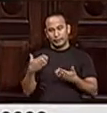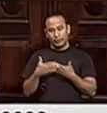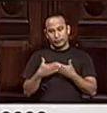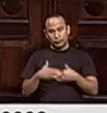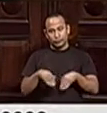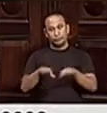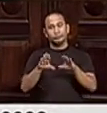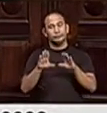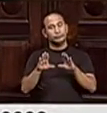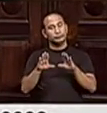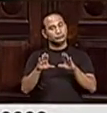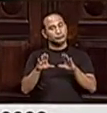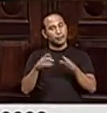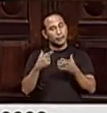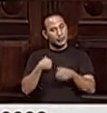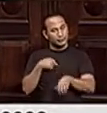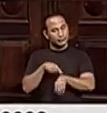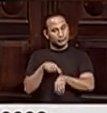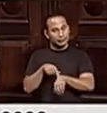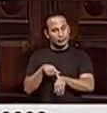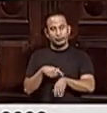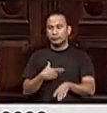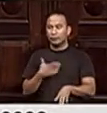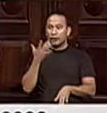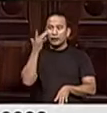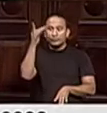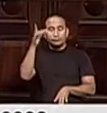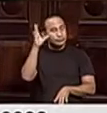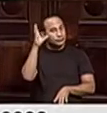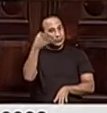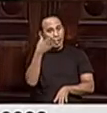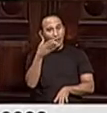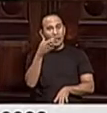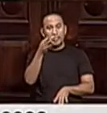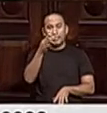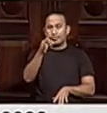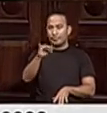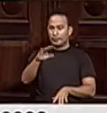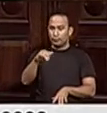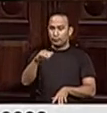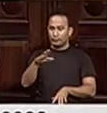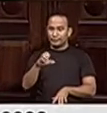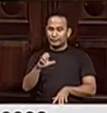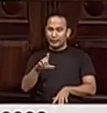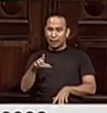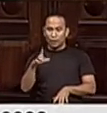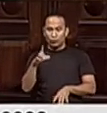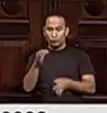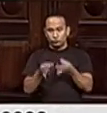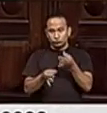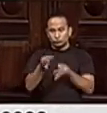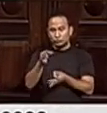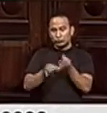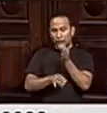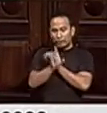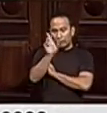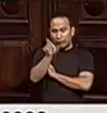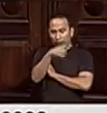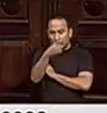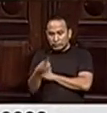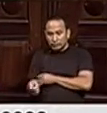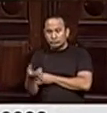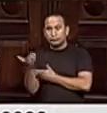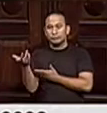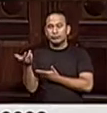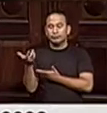nesse momento, ou seja, a questão da decisão do Tribunal de Justiça de anular ainda em